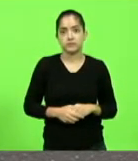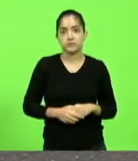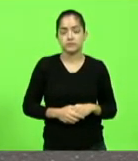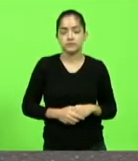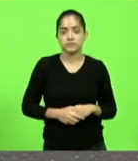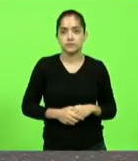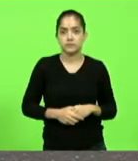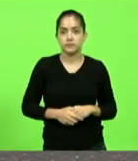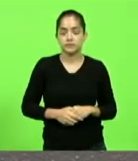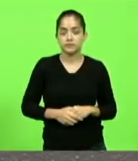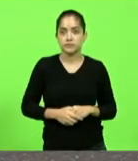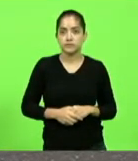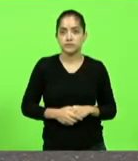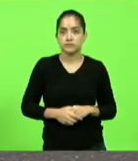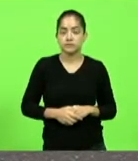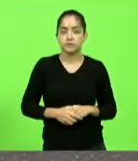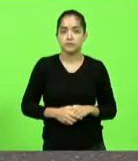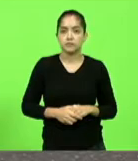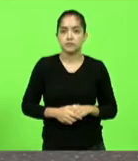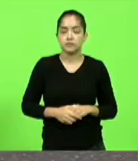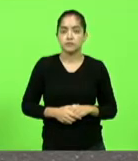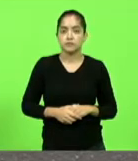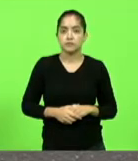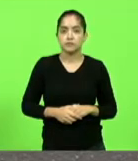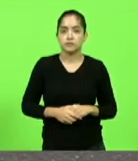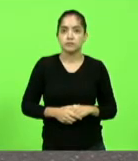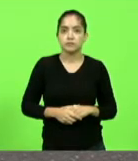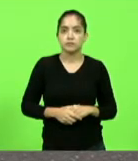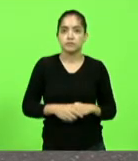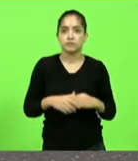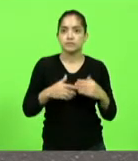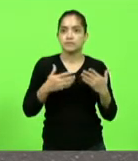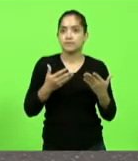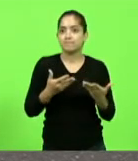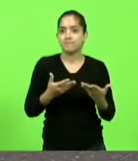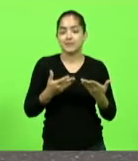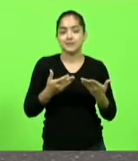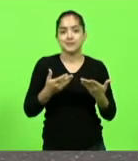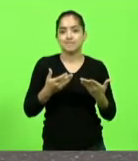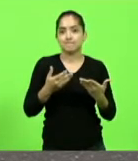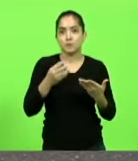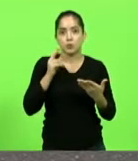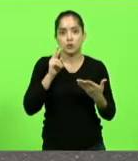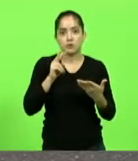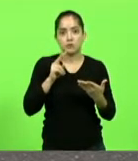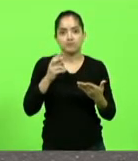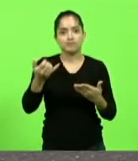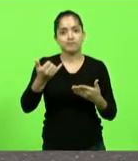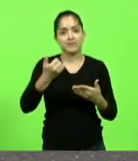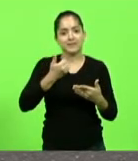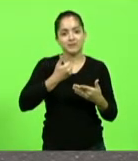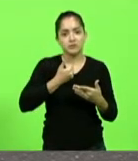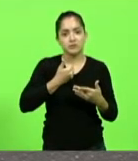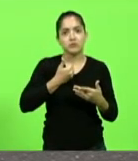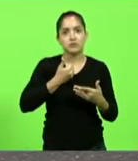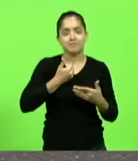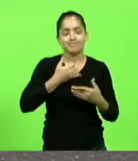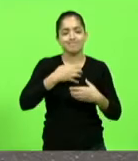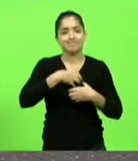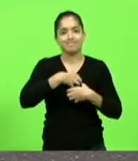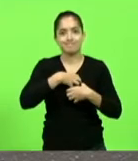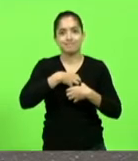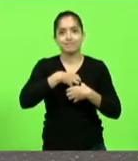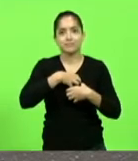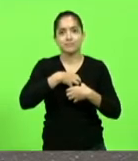eu não me contive eu tive obviamente que me solidarizar com ele Fabiano